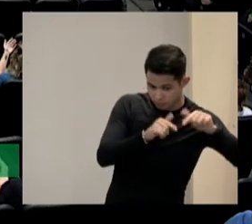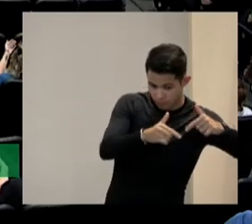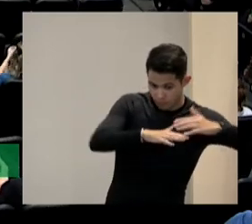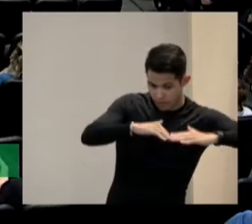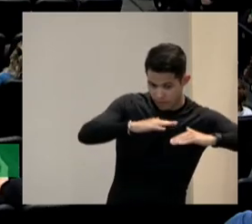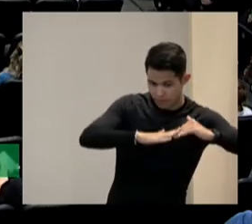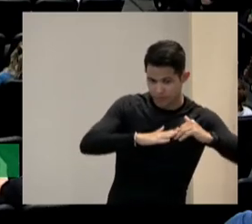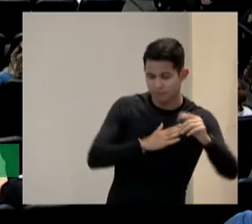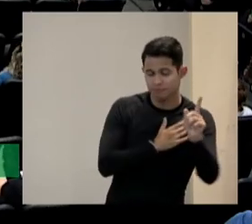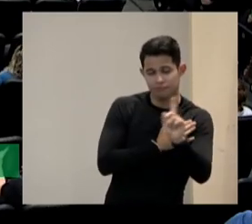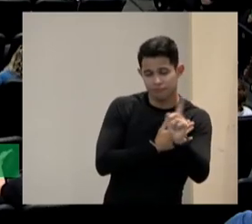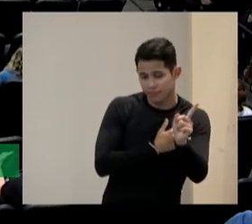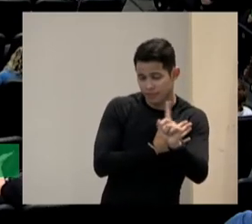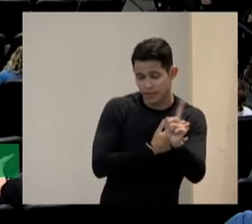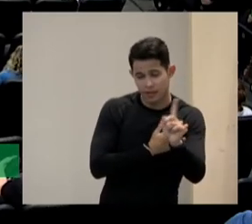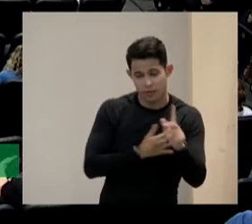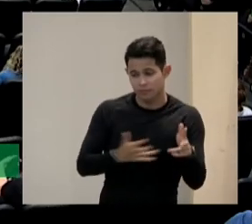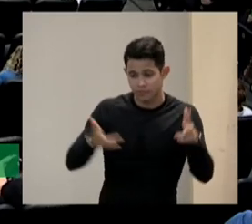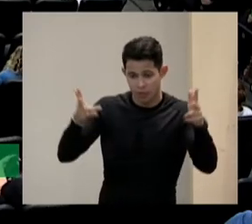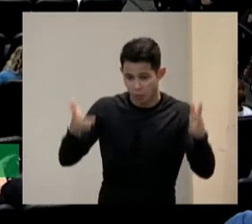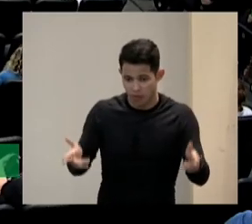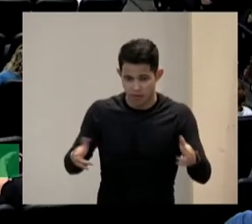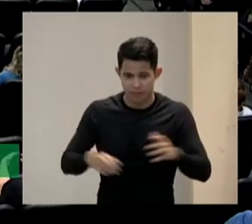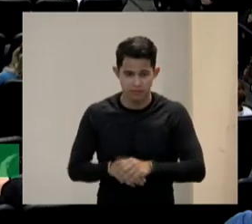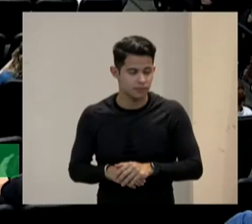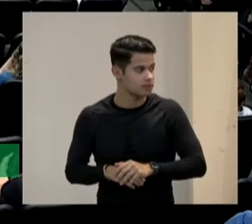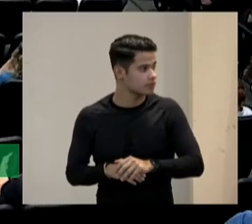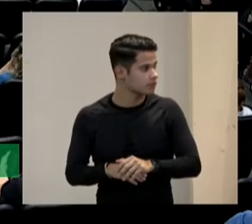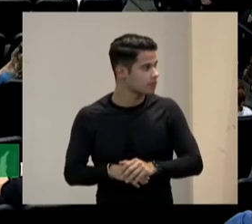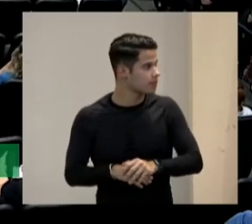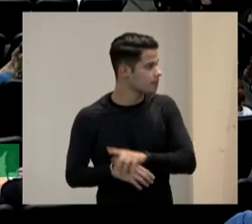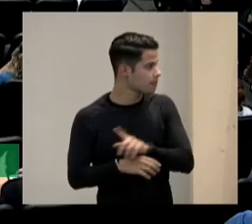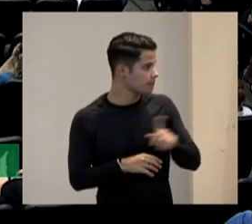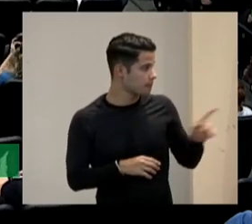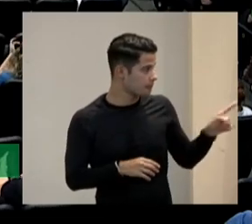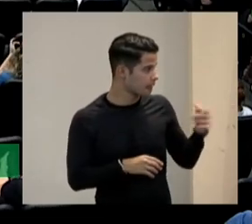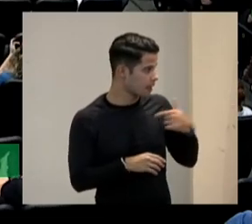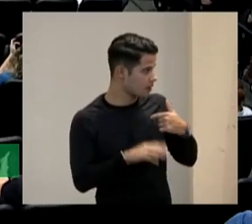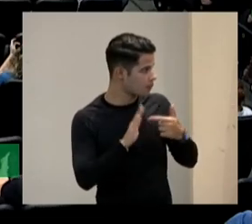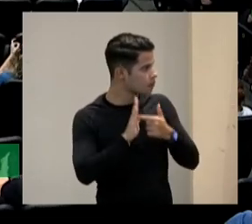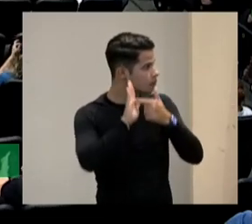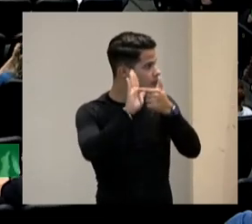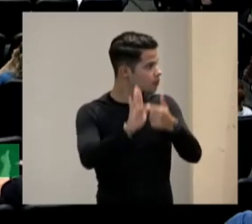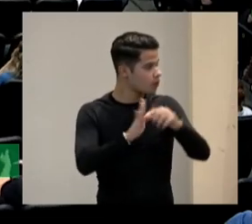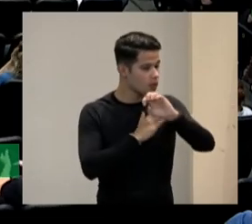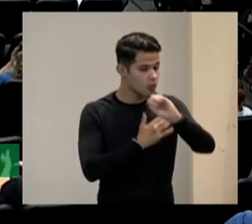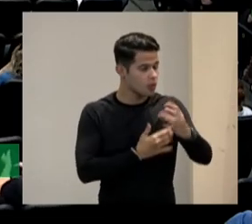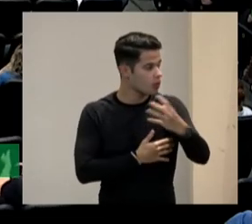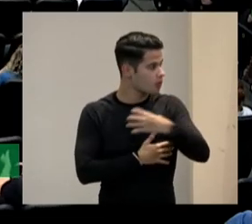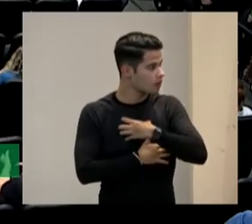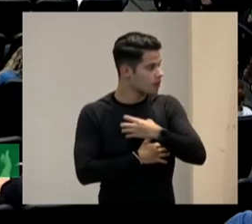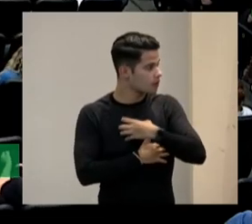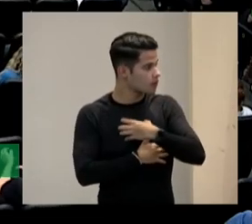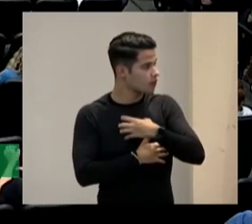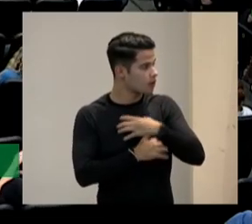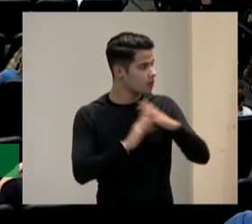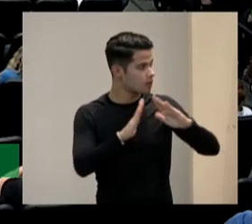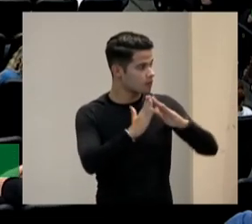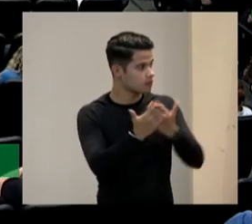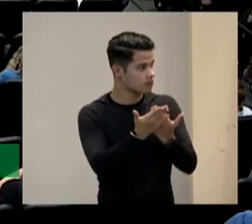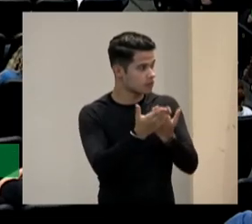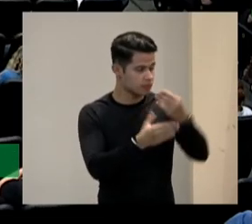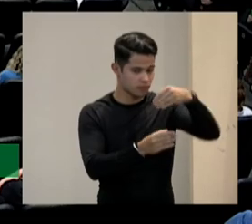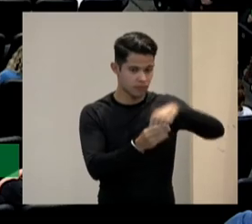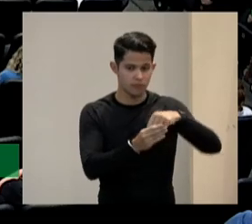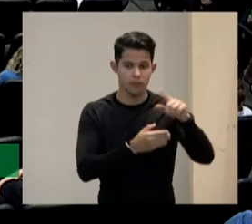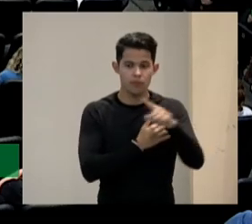mesma coisa que Silvano trouxe hoje aqui isso é ao que me estou referindo com nova forma de entender as instituições nós vamos